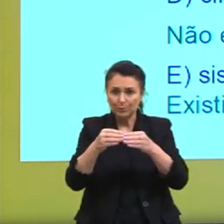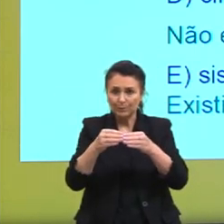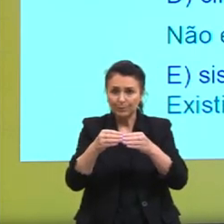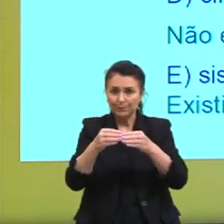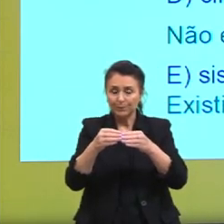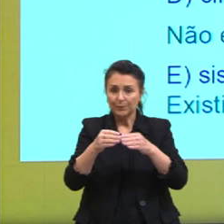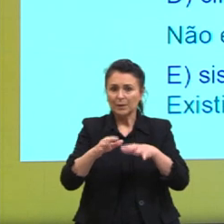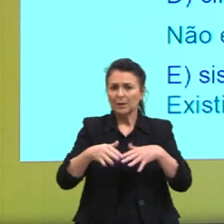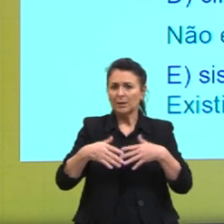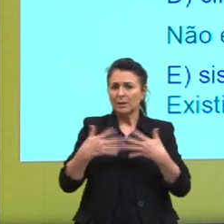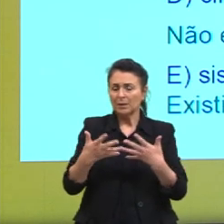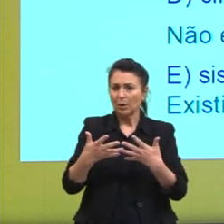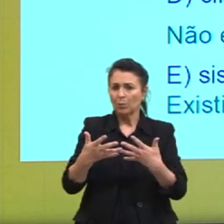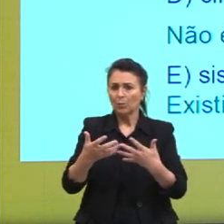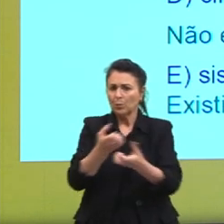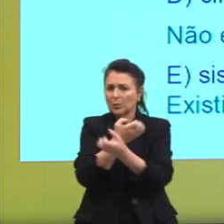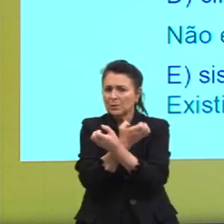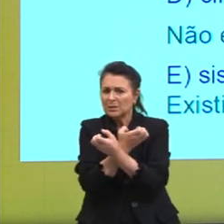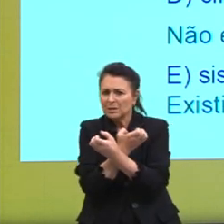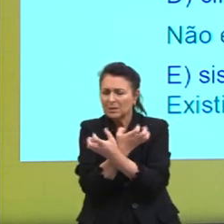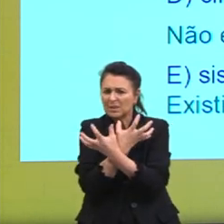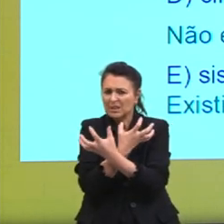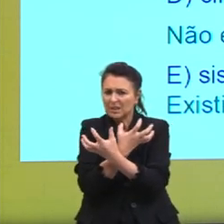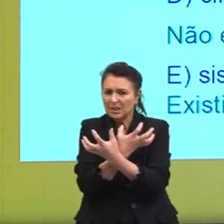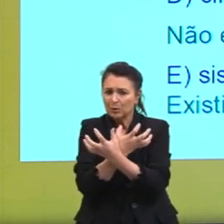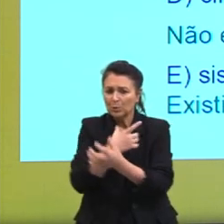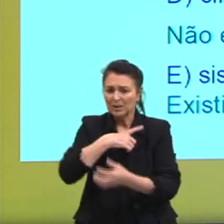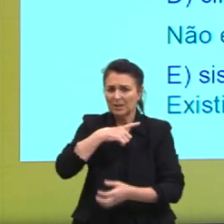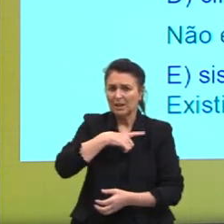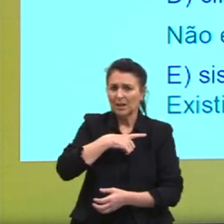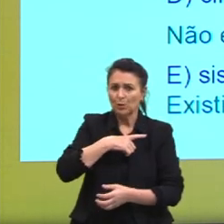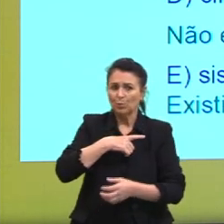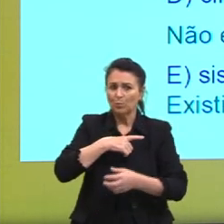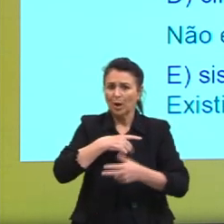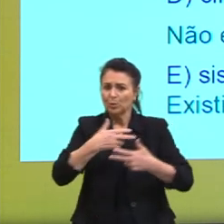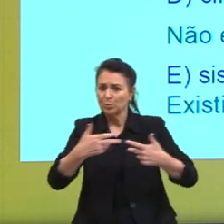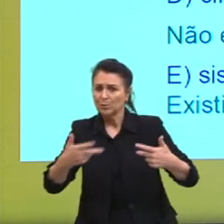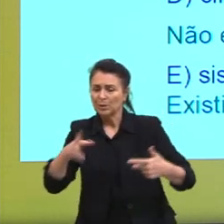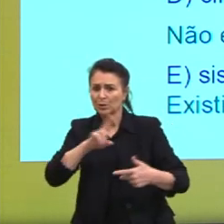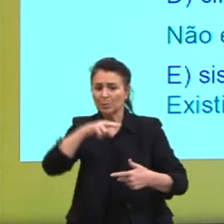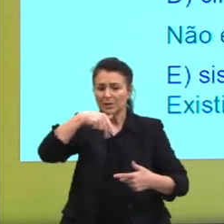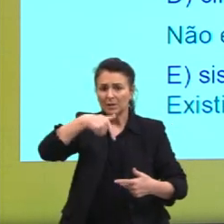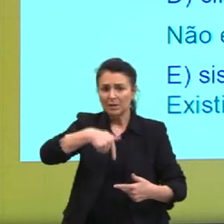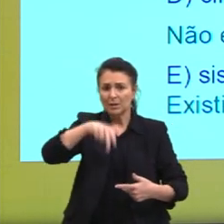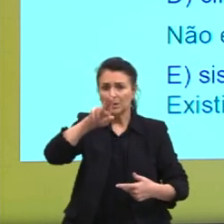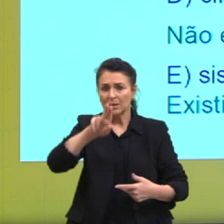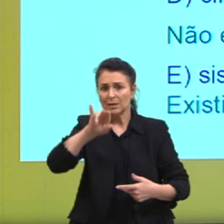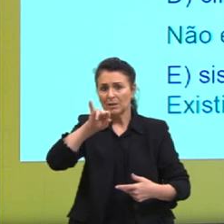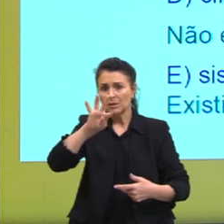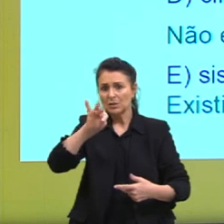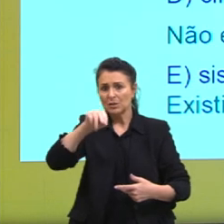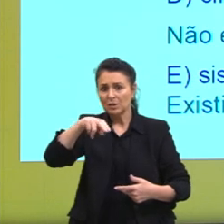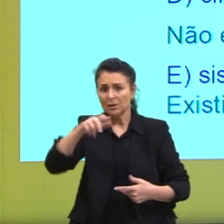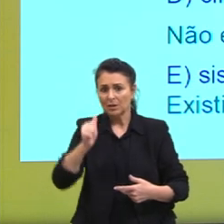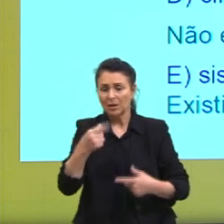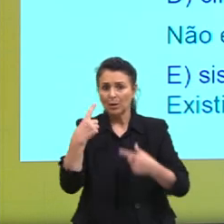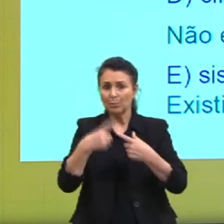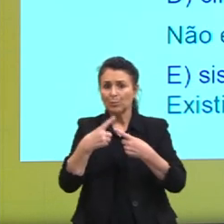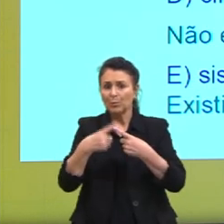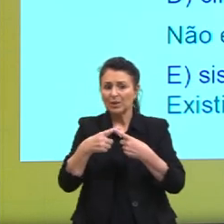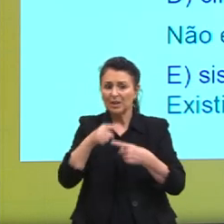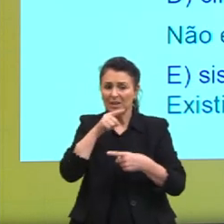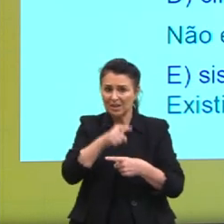Então, o exoesqueleto constituído de quitina, né? Que é a correta. Por quê? Porque esse exoesqueleto, ele também